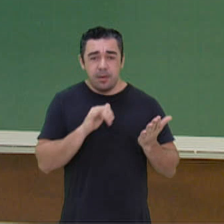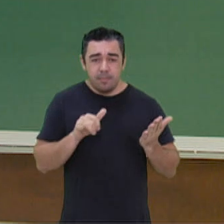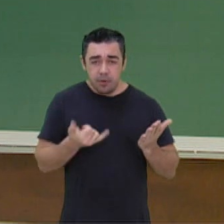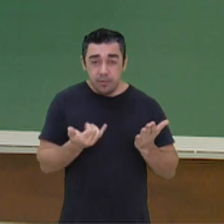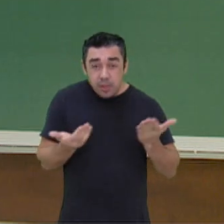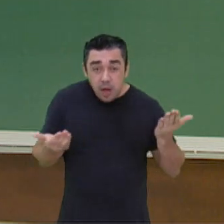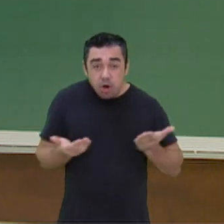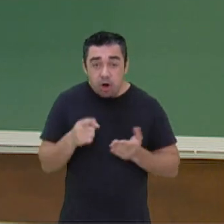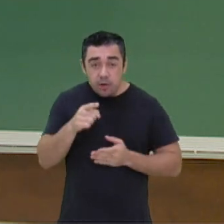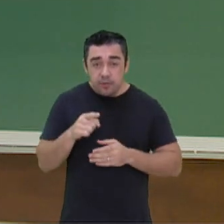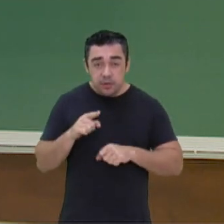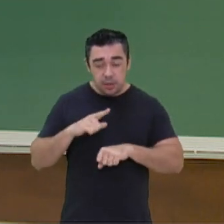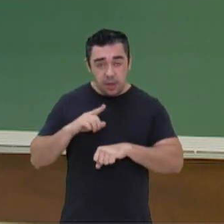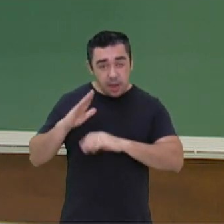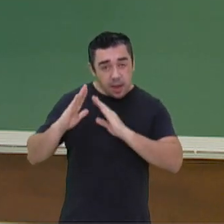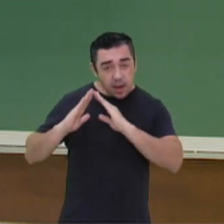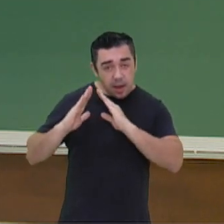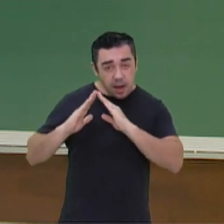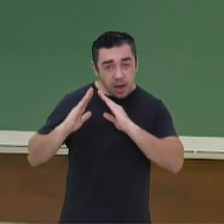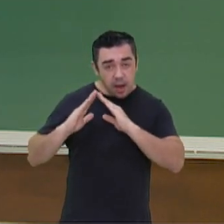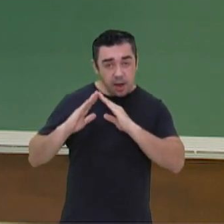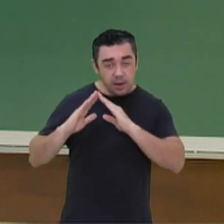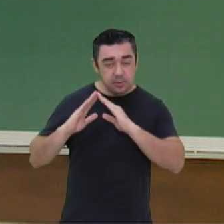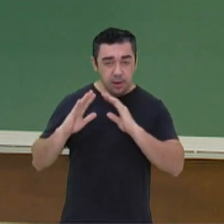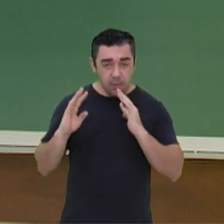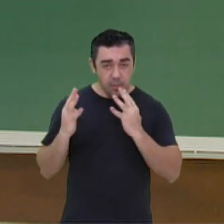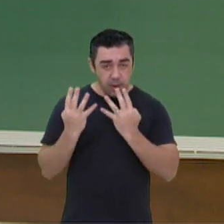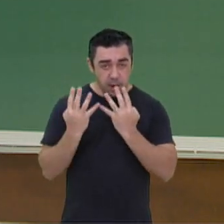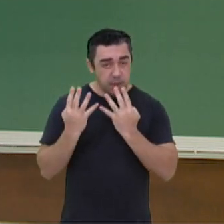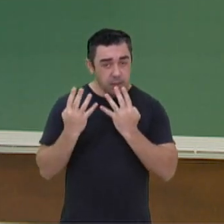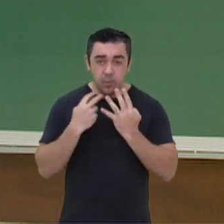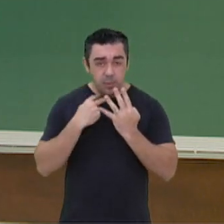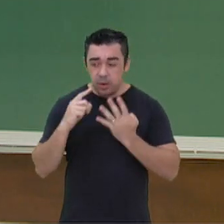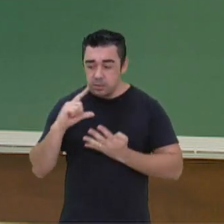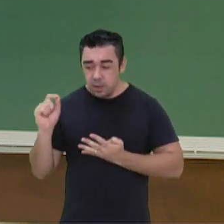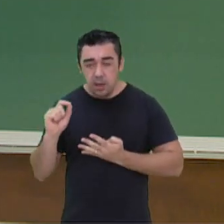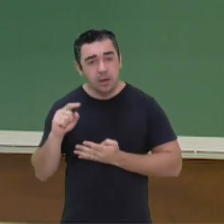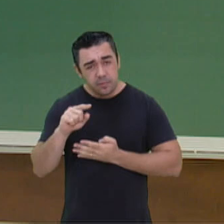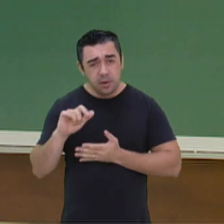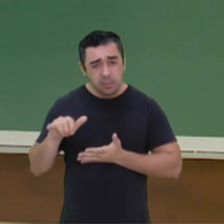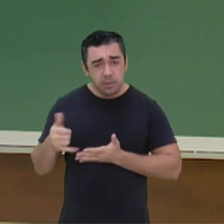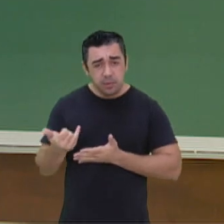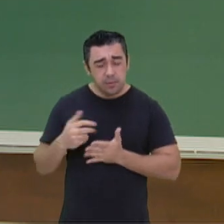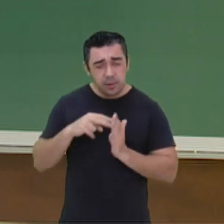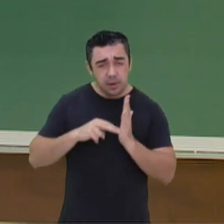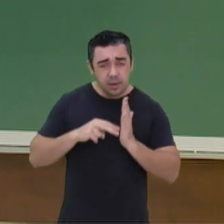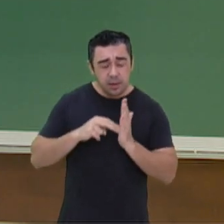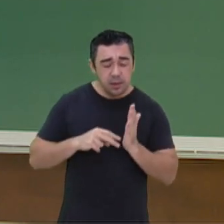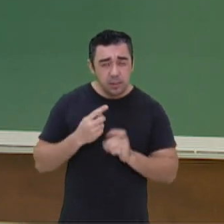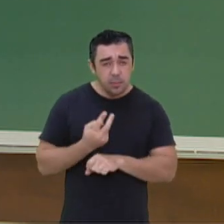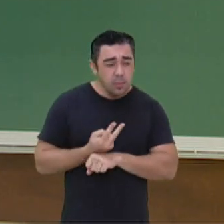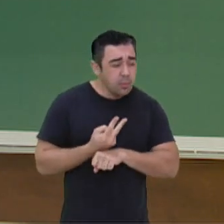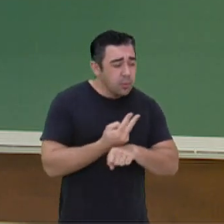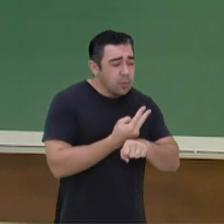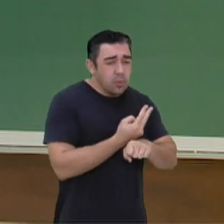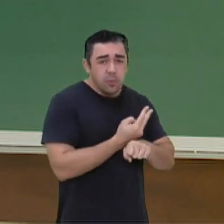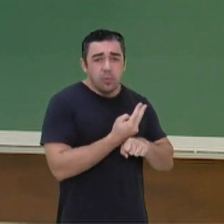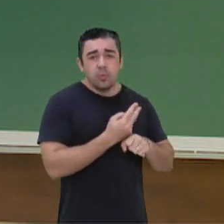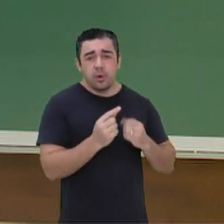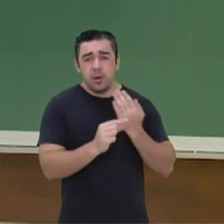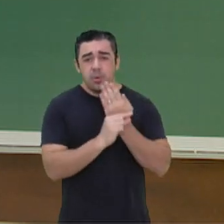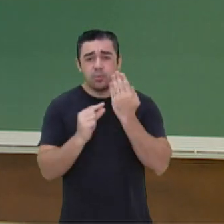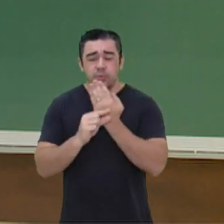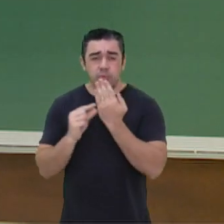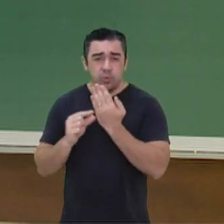agora essa pandemia, em casa, não dá para sair mesmo, né? Vai lá, procura lá alguns contos do Moacir Escrita e